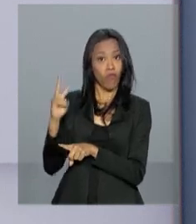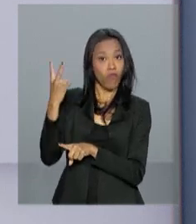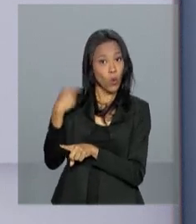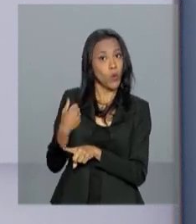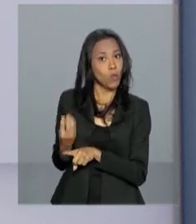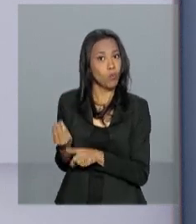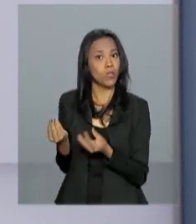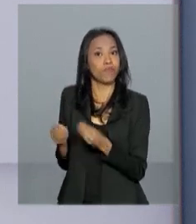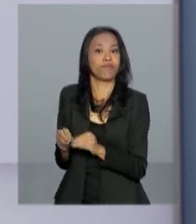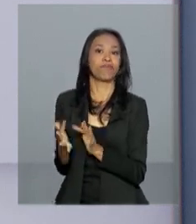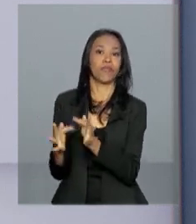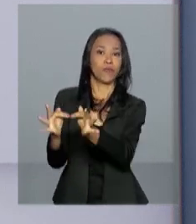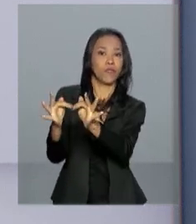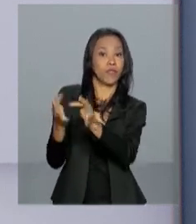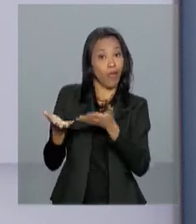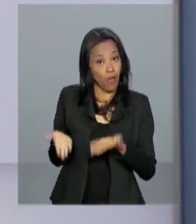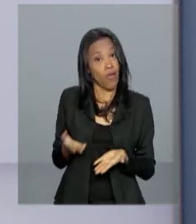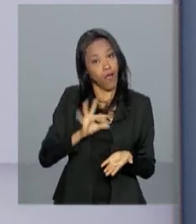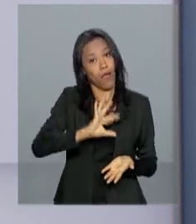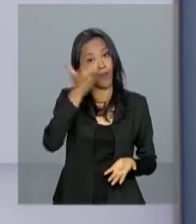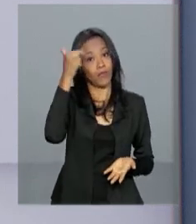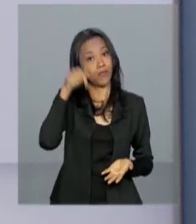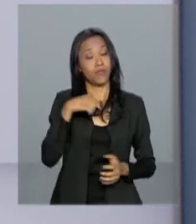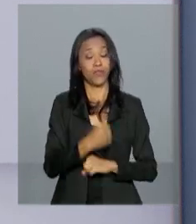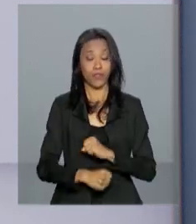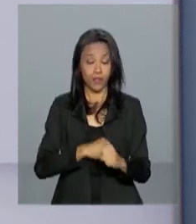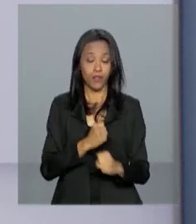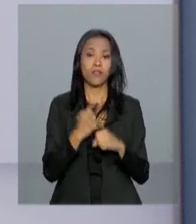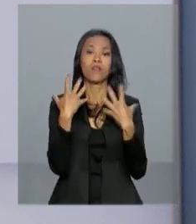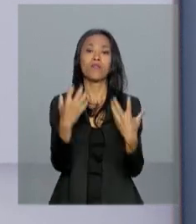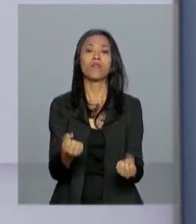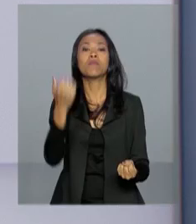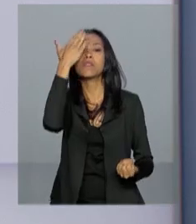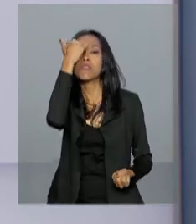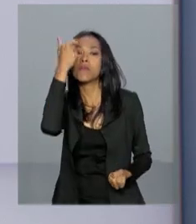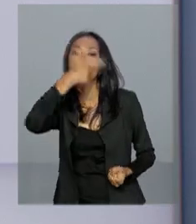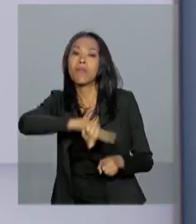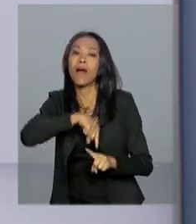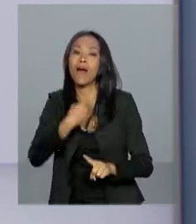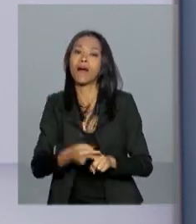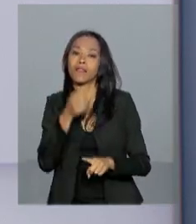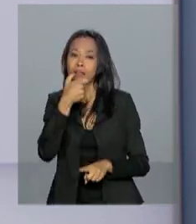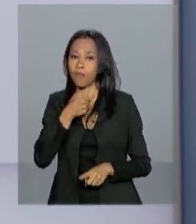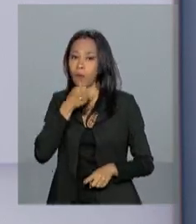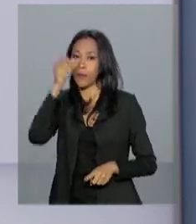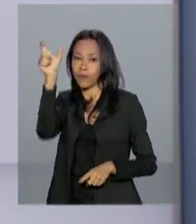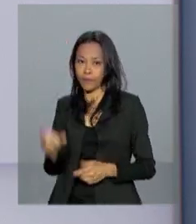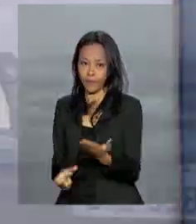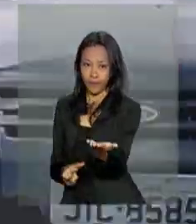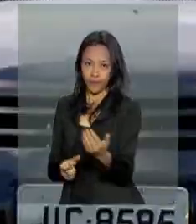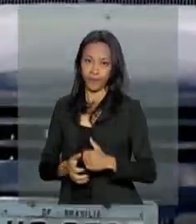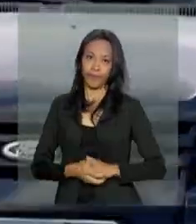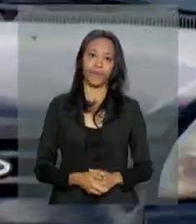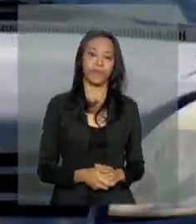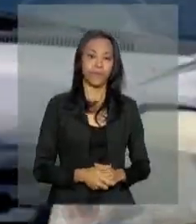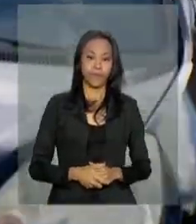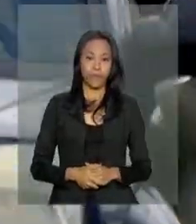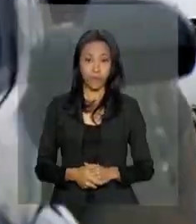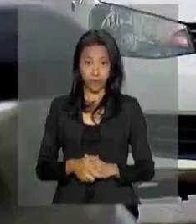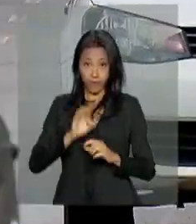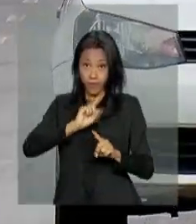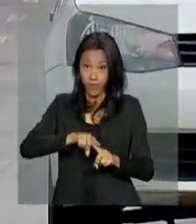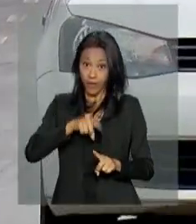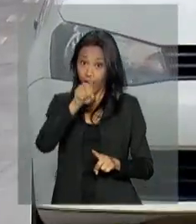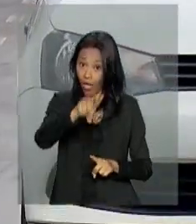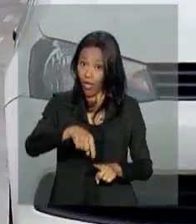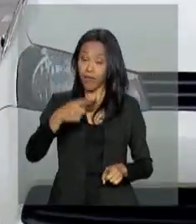muita tecnologia. Tudo isso vem acontecendo este ano. Vamos saber mais na reportagem de Paulo La Sálvia. Mais